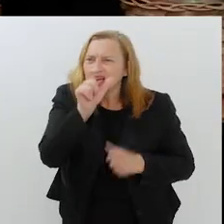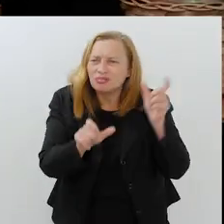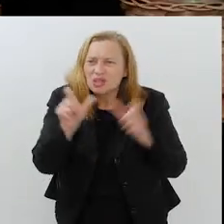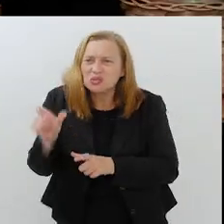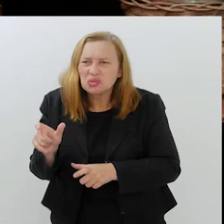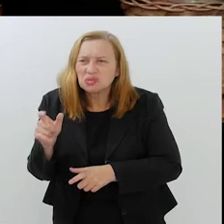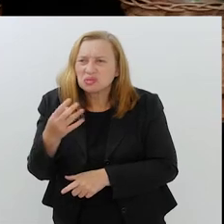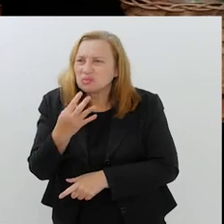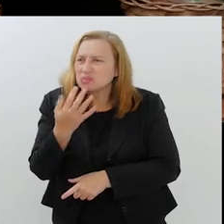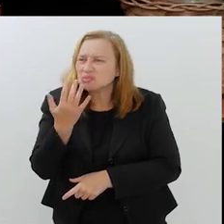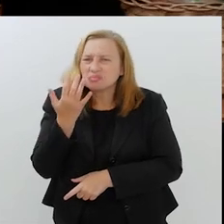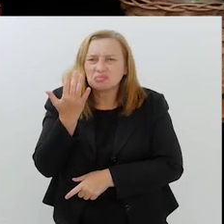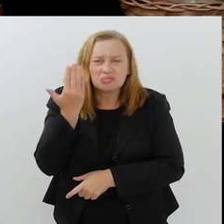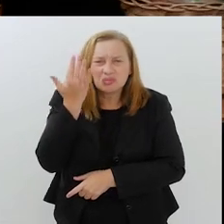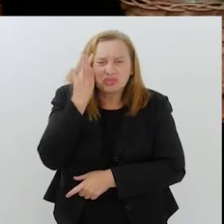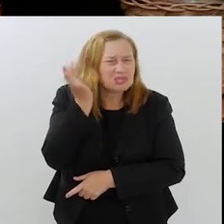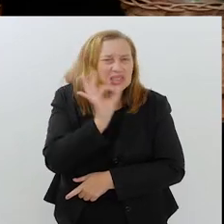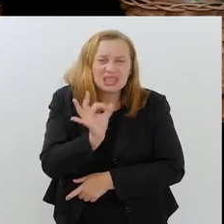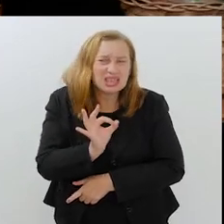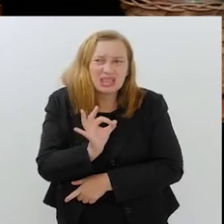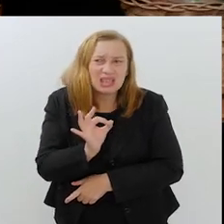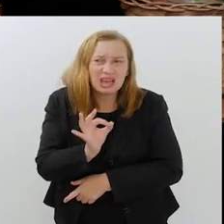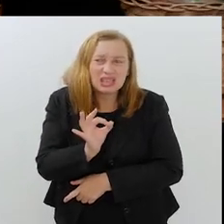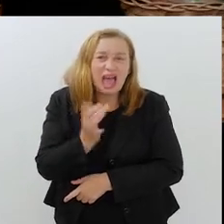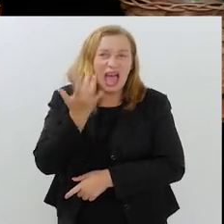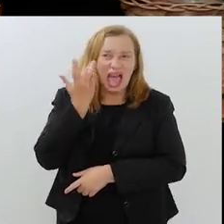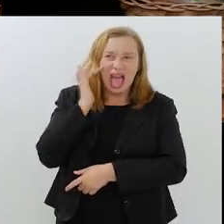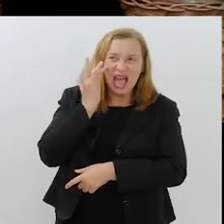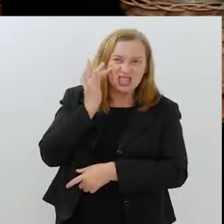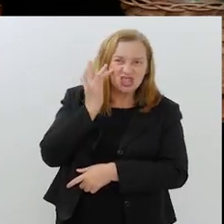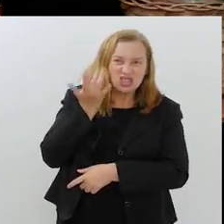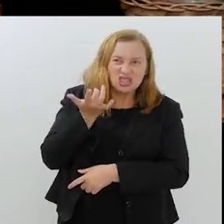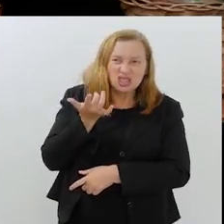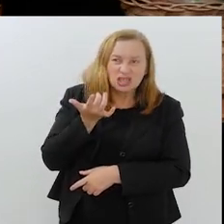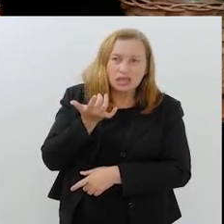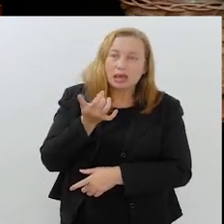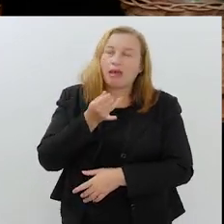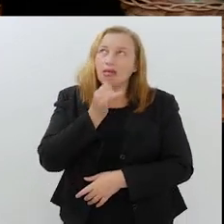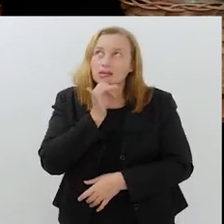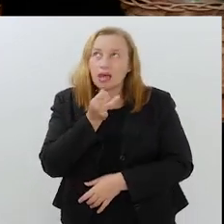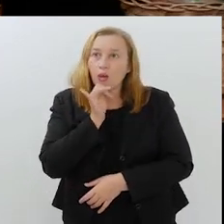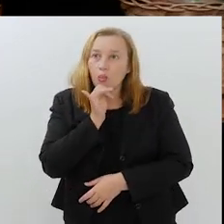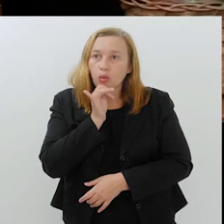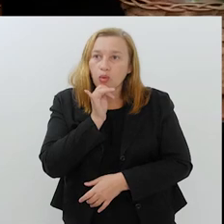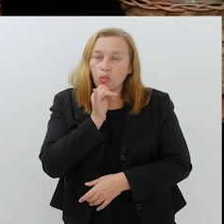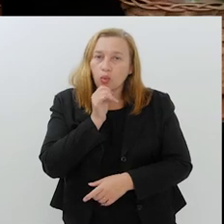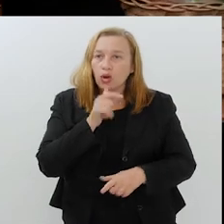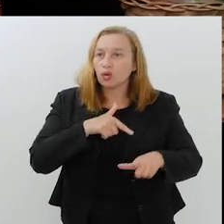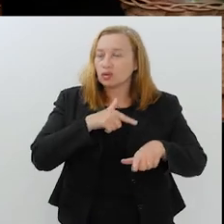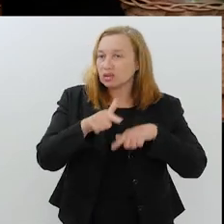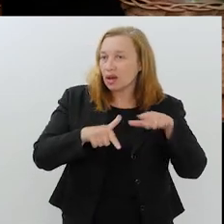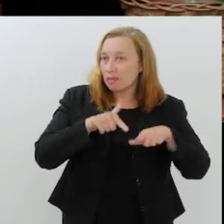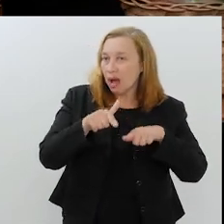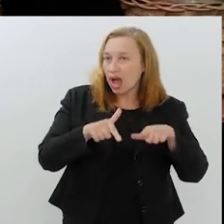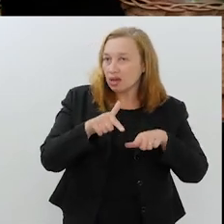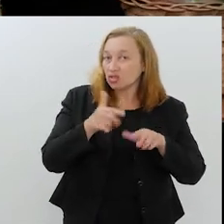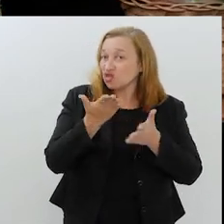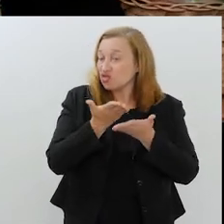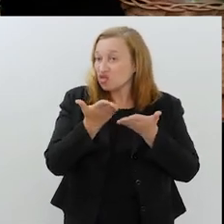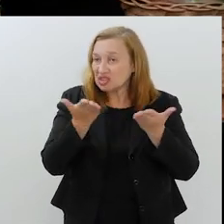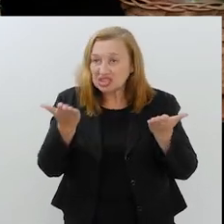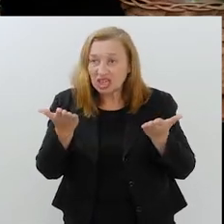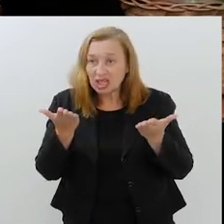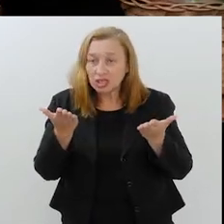As pessoas não têm essa consciência. A maioria acha que, por exemplo, o trabalho de